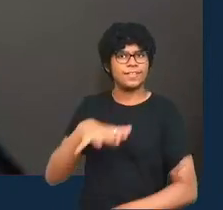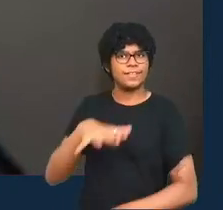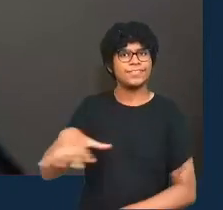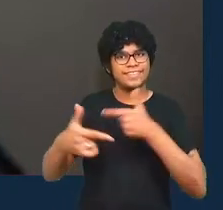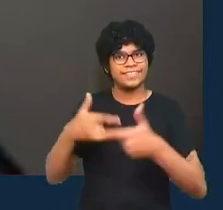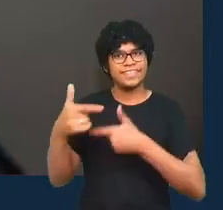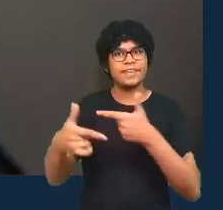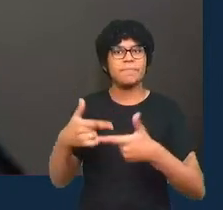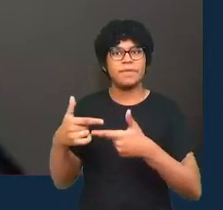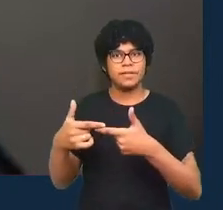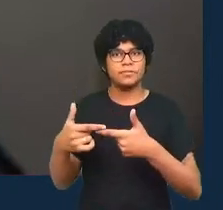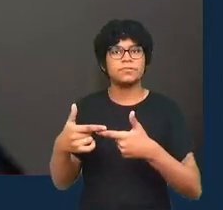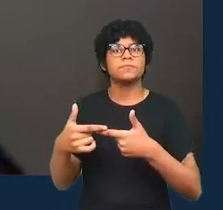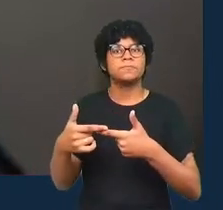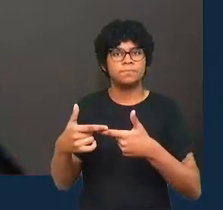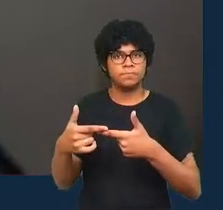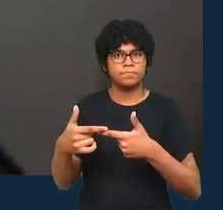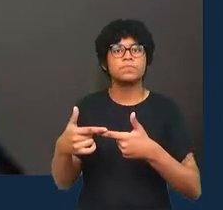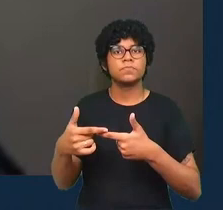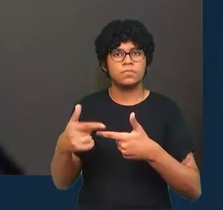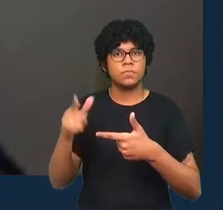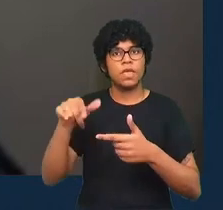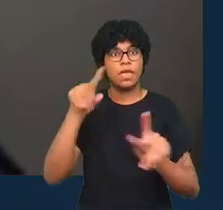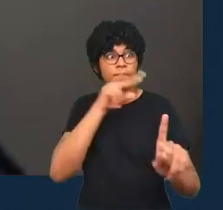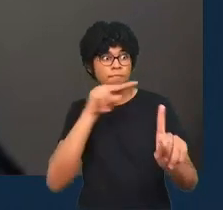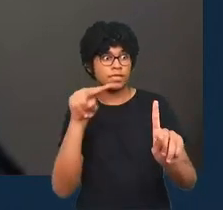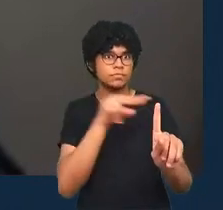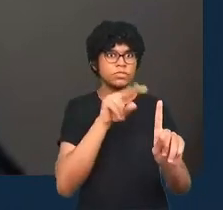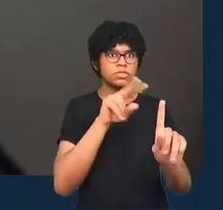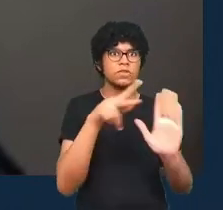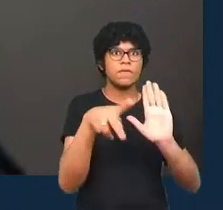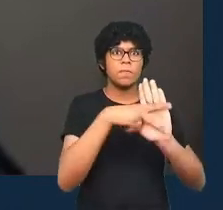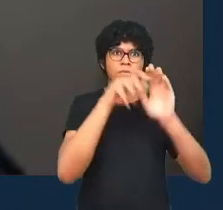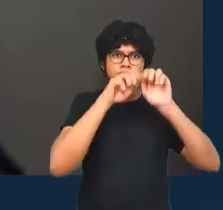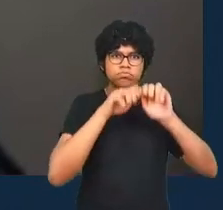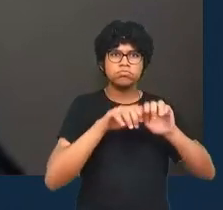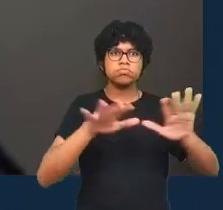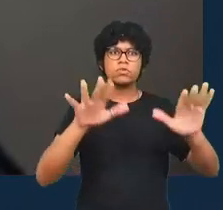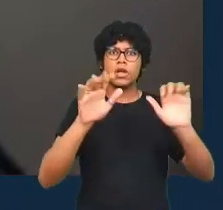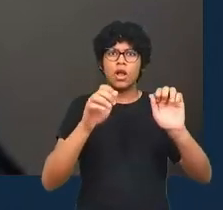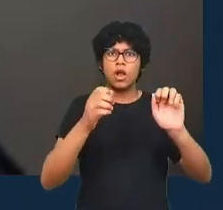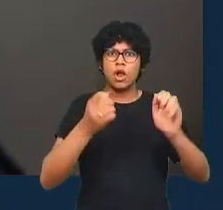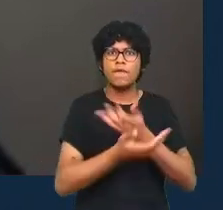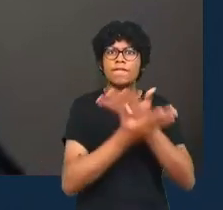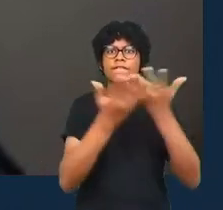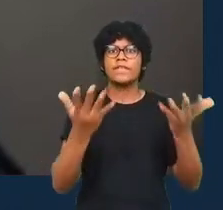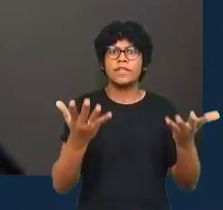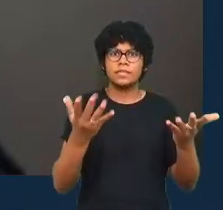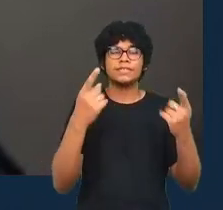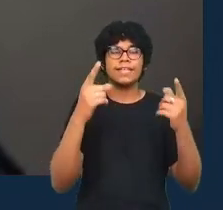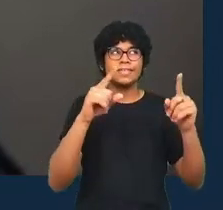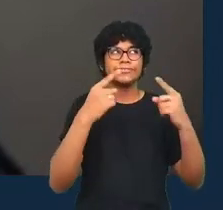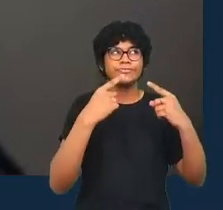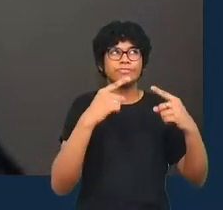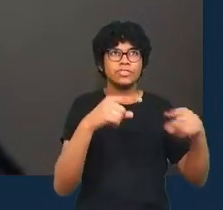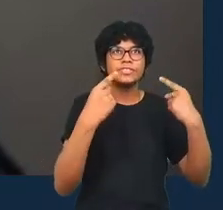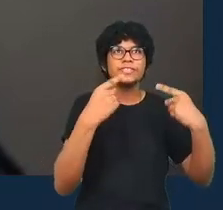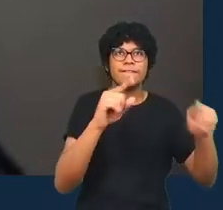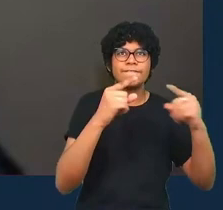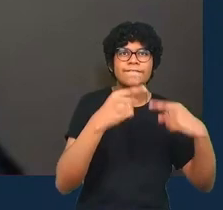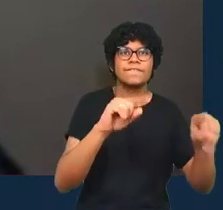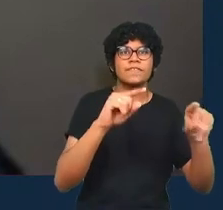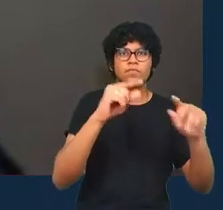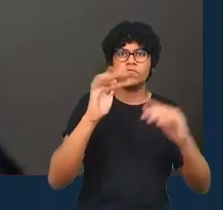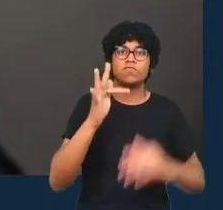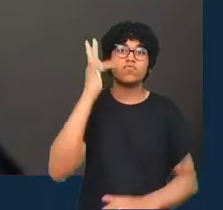oferecendo um panorama do jornalismo de dados no mundo, apresentando desafios futuros, e é isso que nós vamos discutir nessa sessão. E eu tenho a